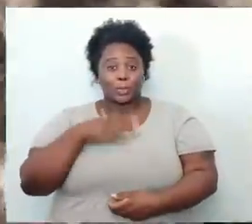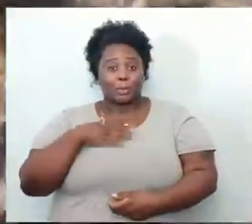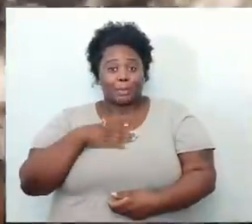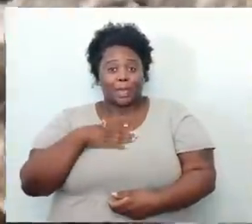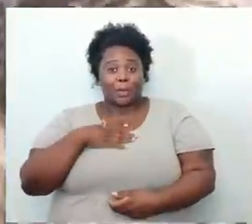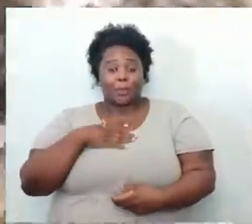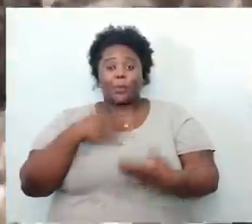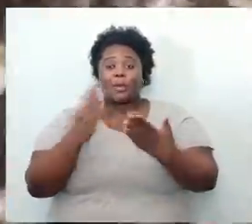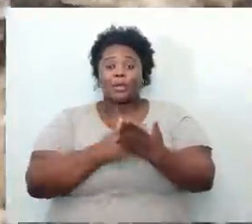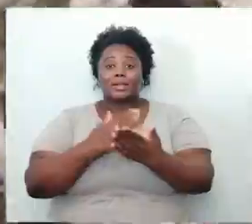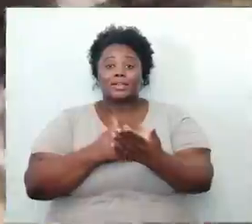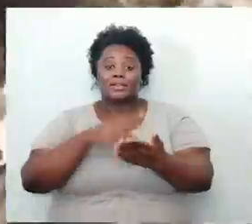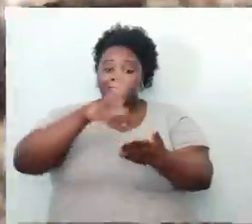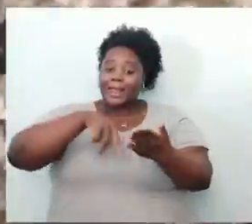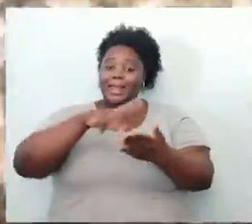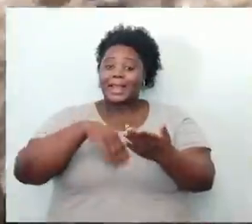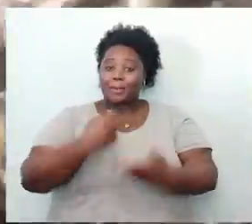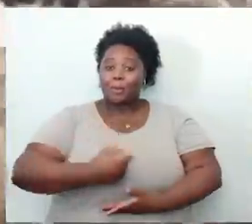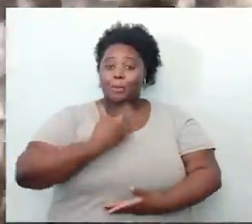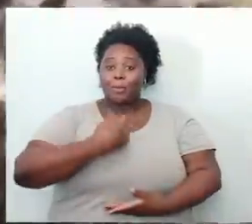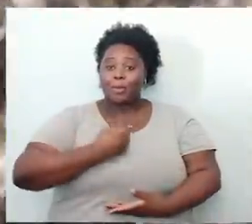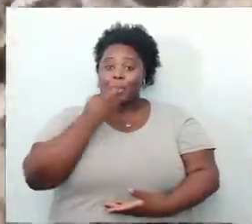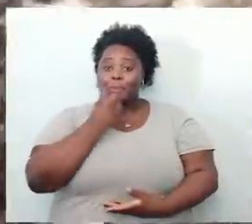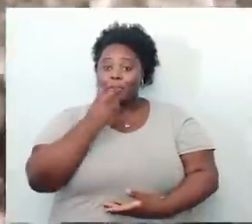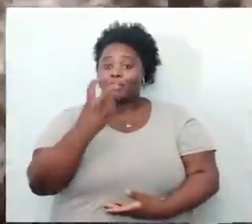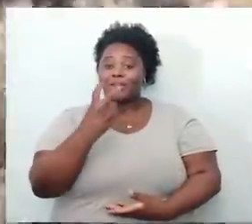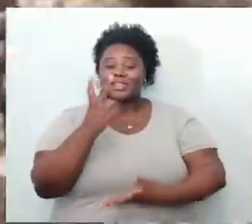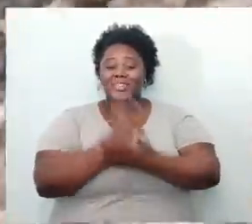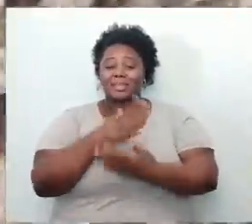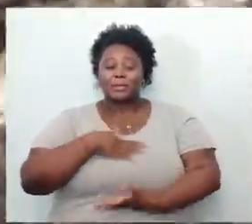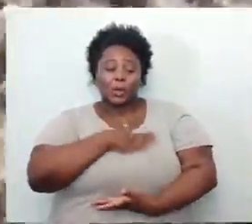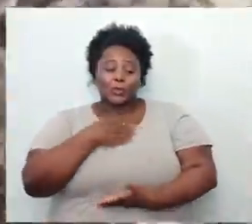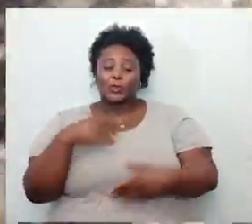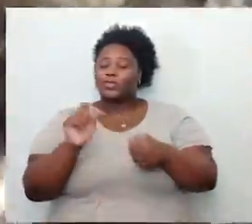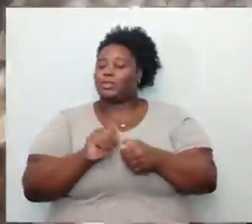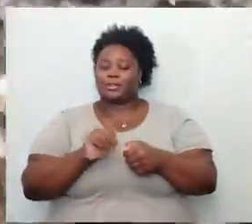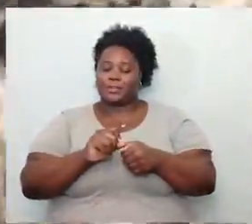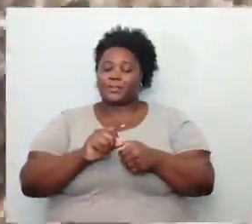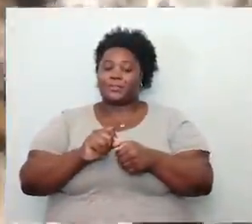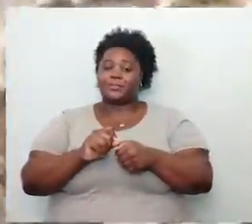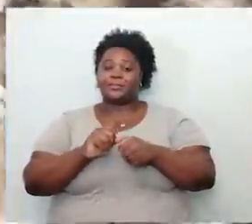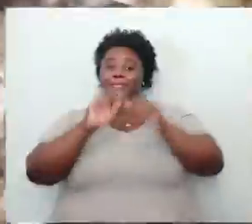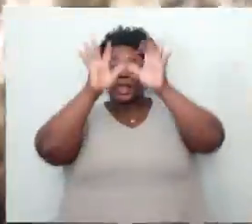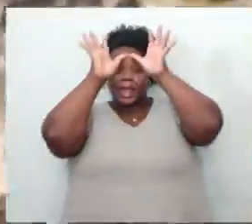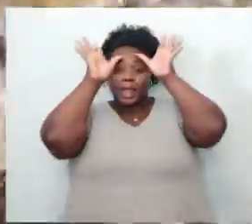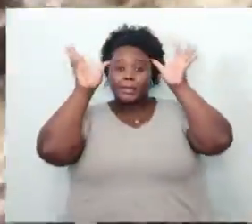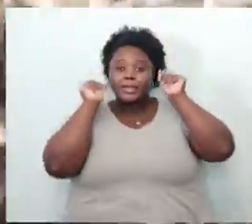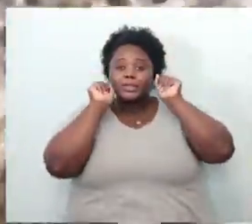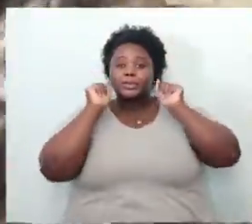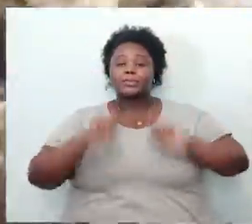e ainda leu um poema em voz alta, como sempre gostou de fazer. Amazônia.